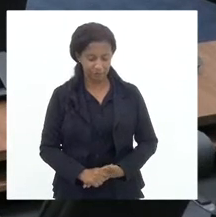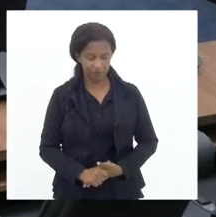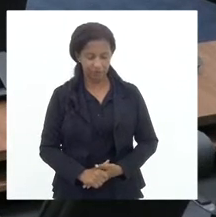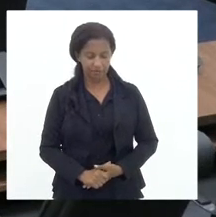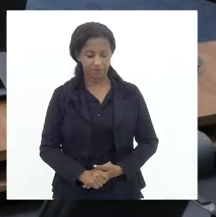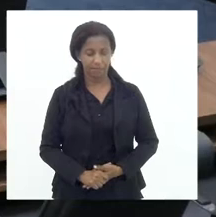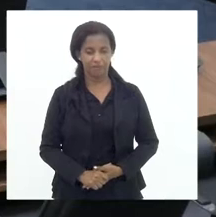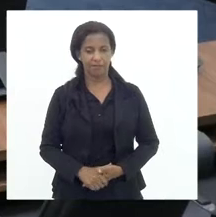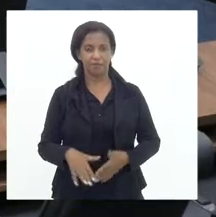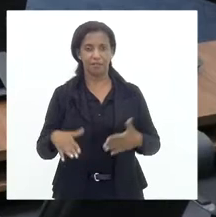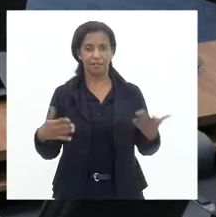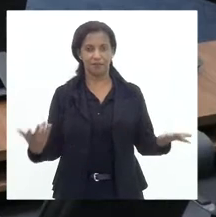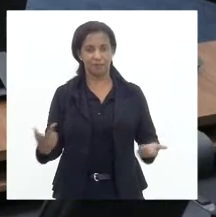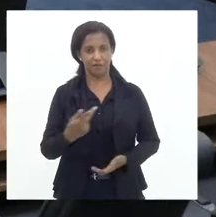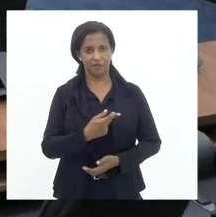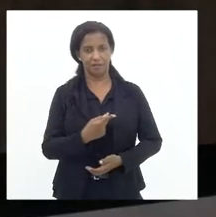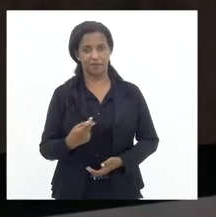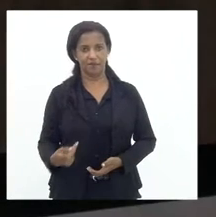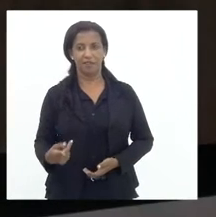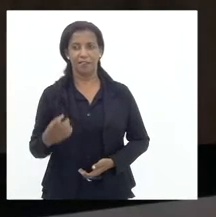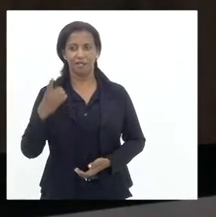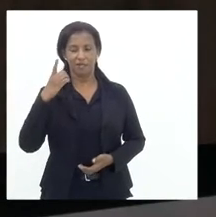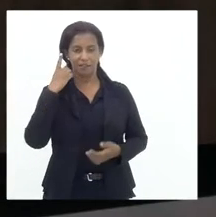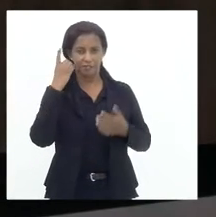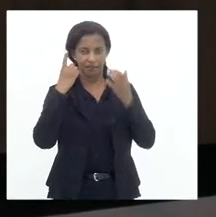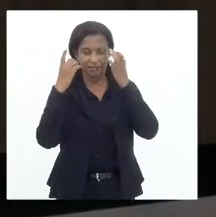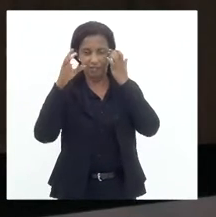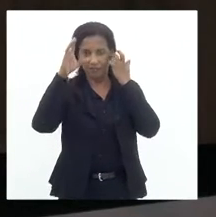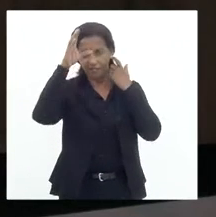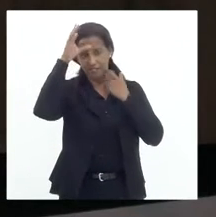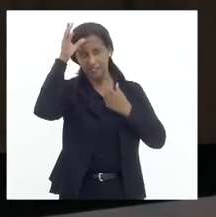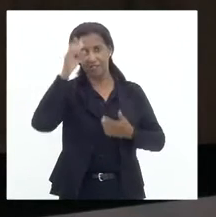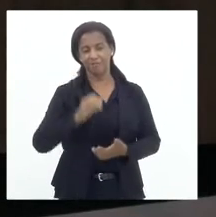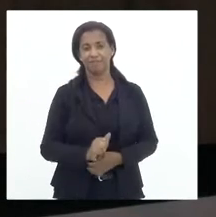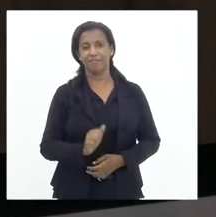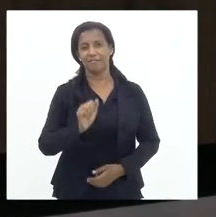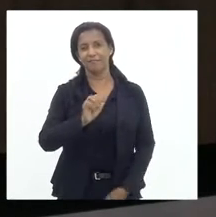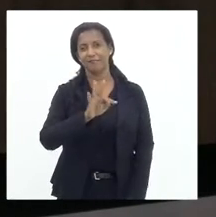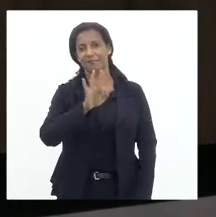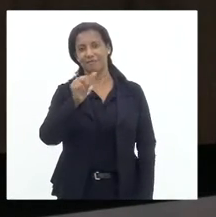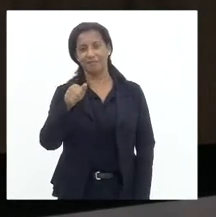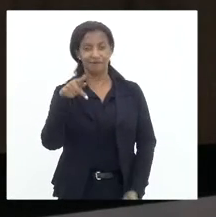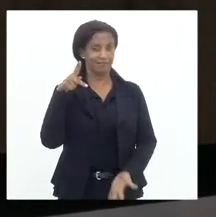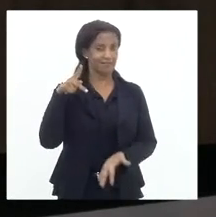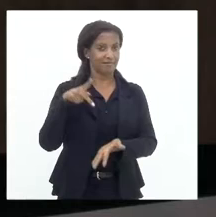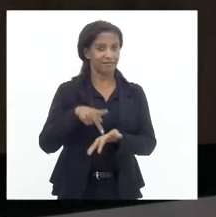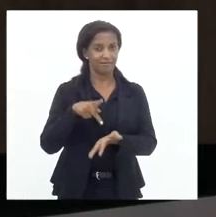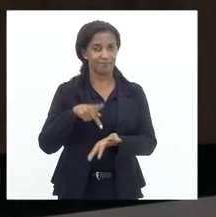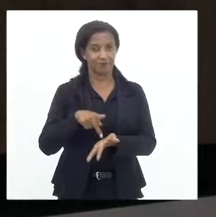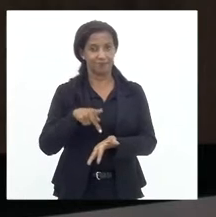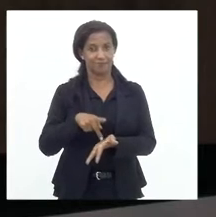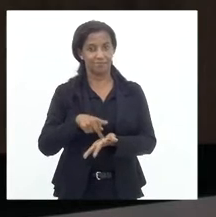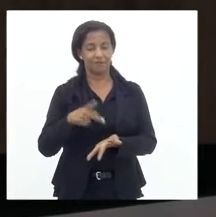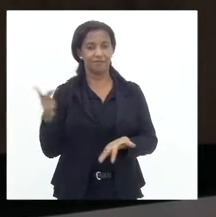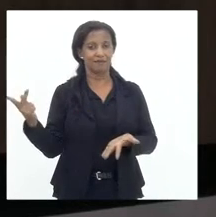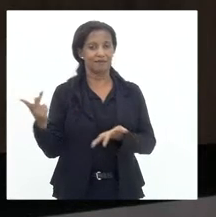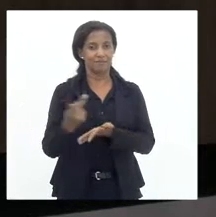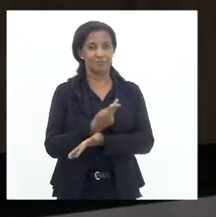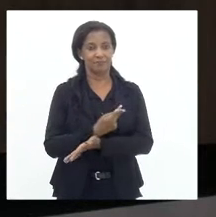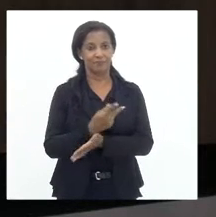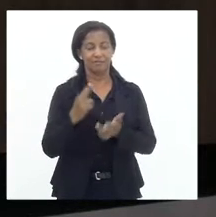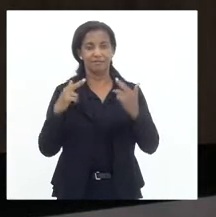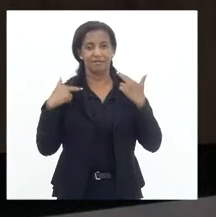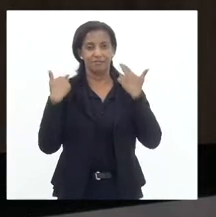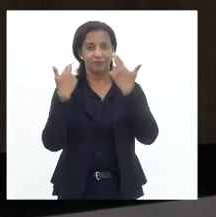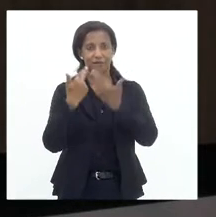Sra. Presidente, deputada Tia Ju, a ata reflete com exatidão o ocorrido